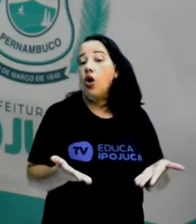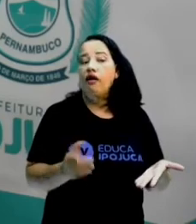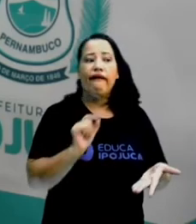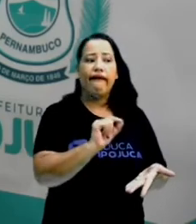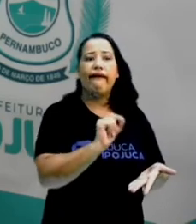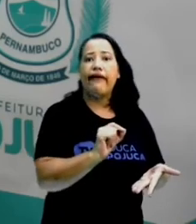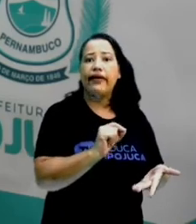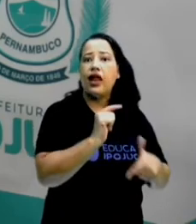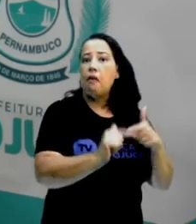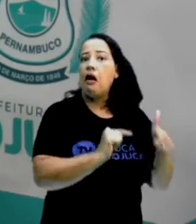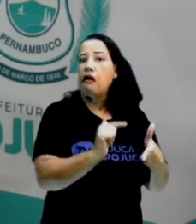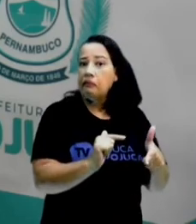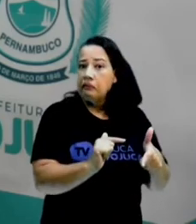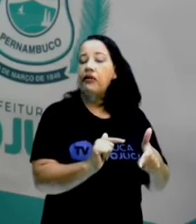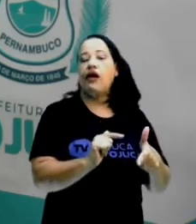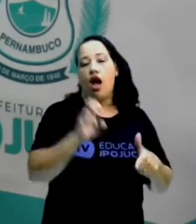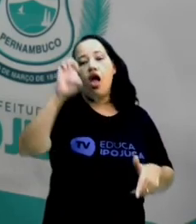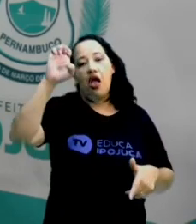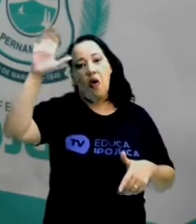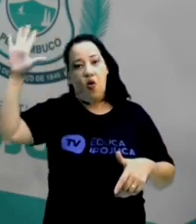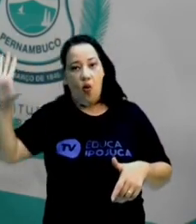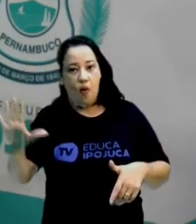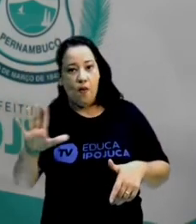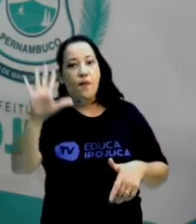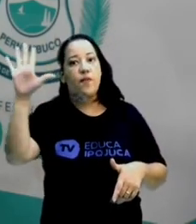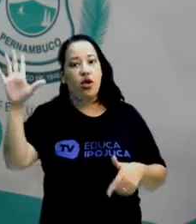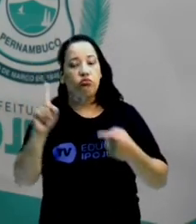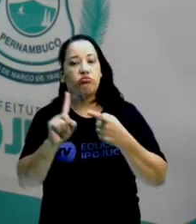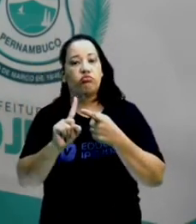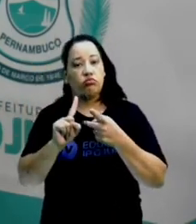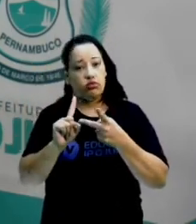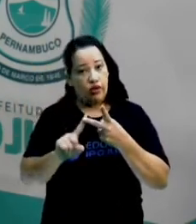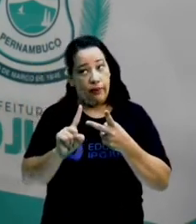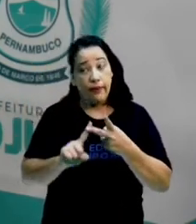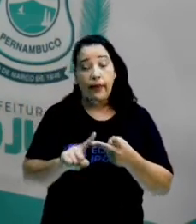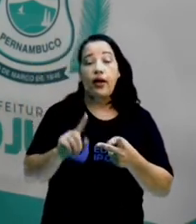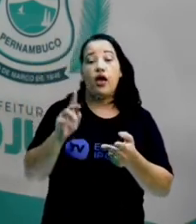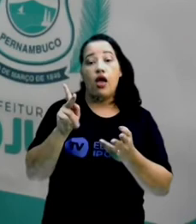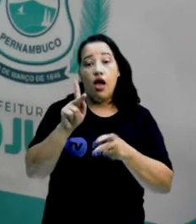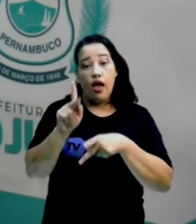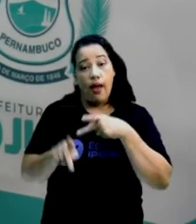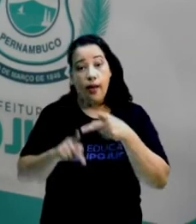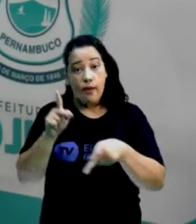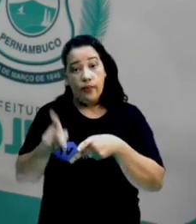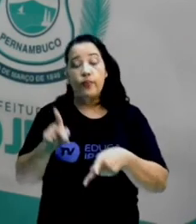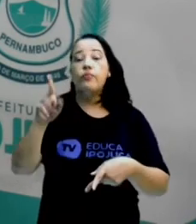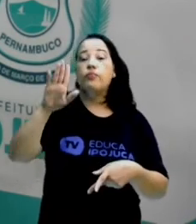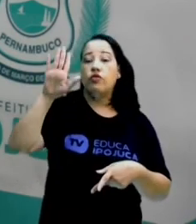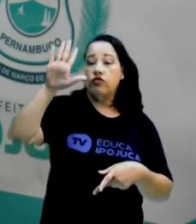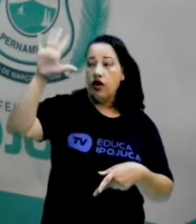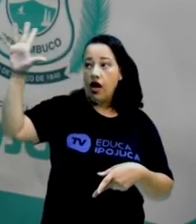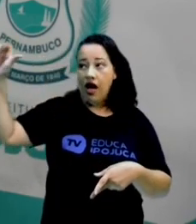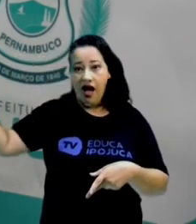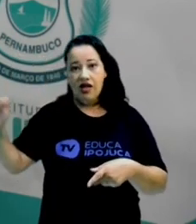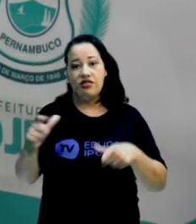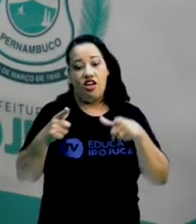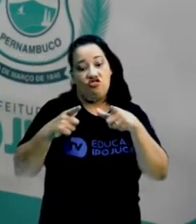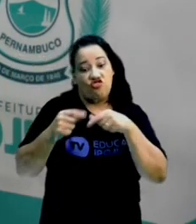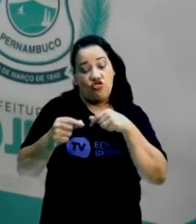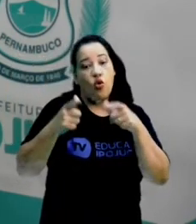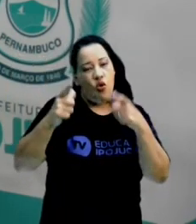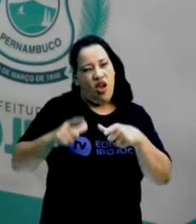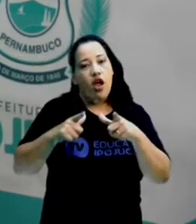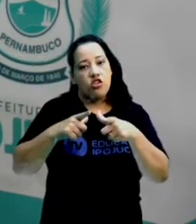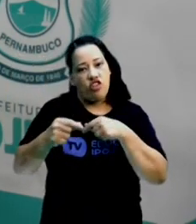Aí vieram os europeus para cá, certo? Europeus e asiáticos também, muitos japoneses vieram para cá e também